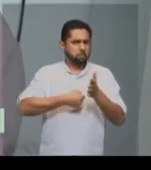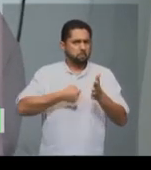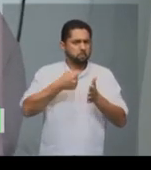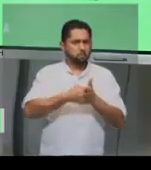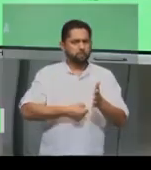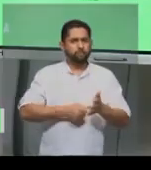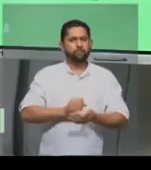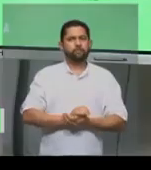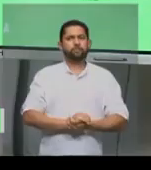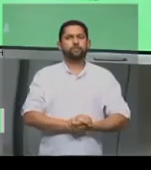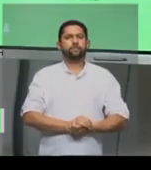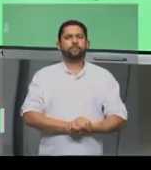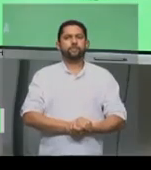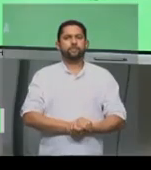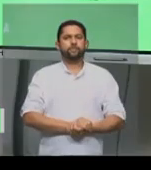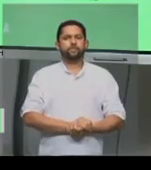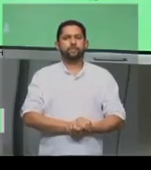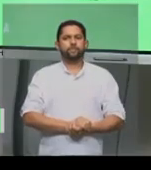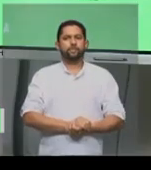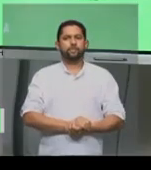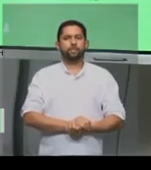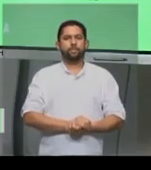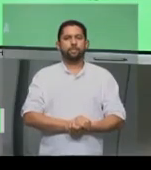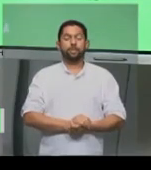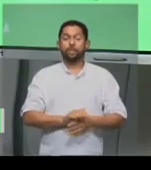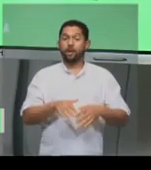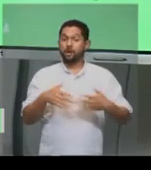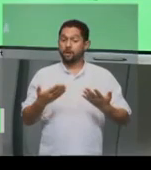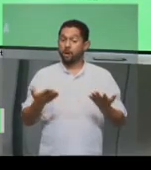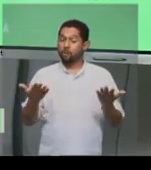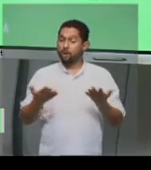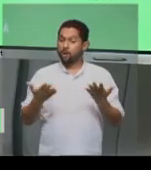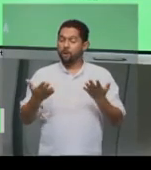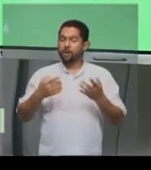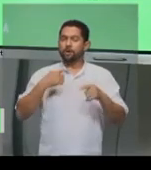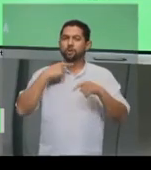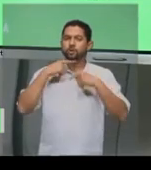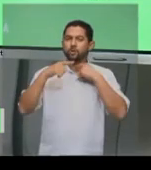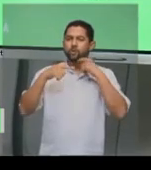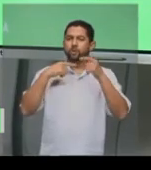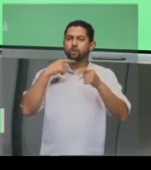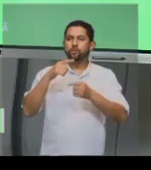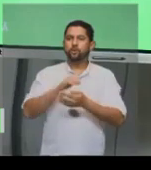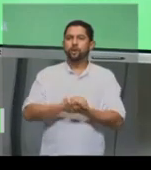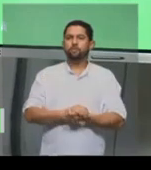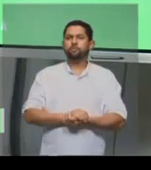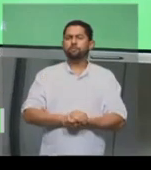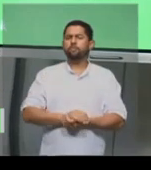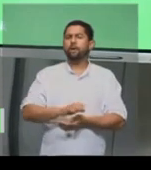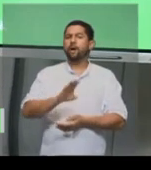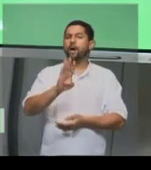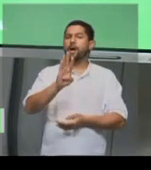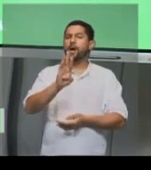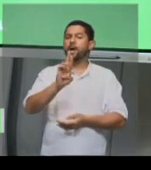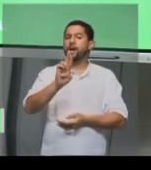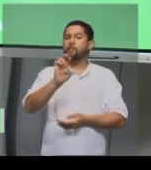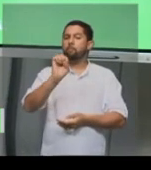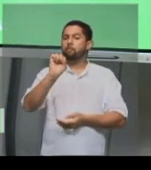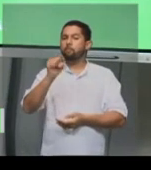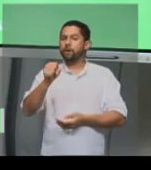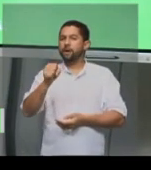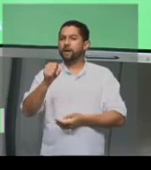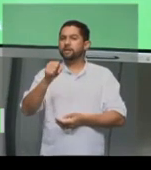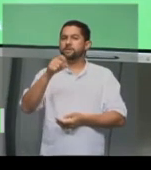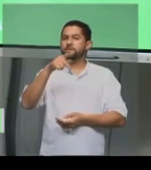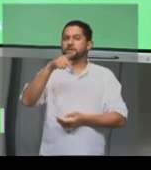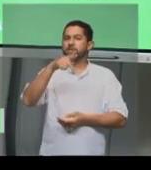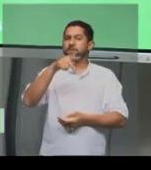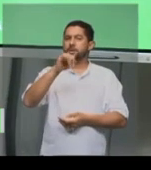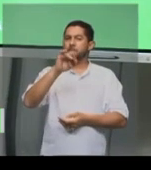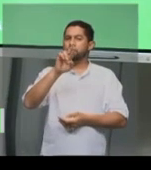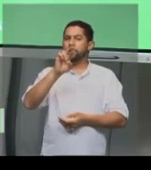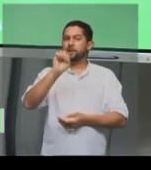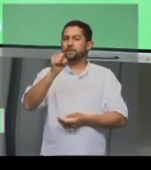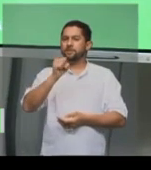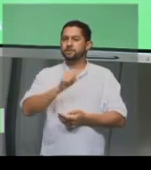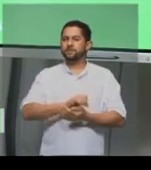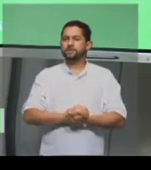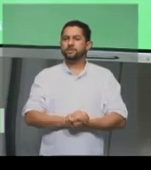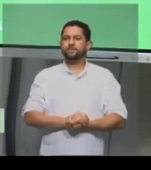Obrigada, professor. Nossa próxima dúvida veio do município de Braspires, é da Escola Estadual São Luís,